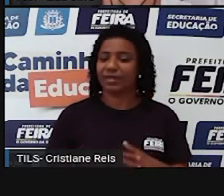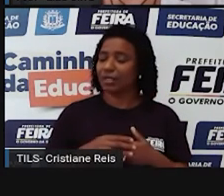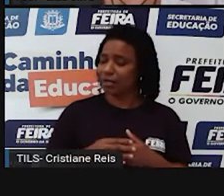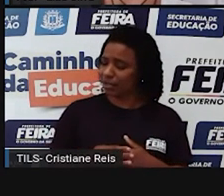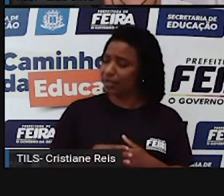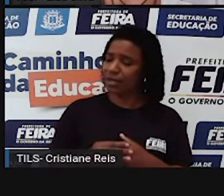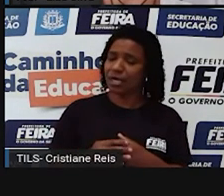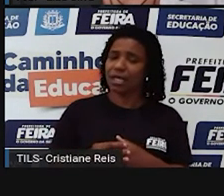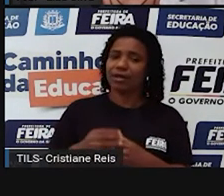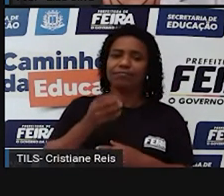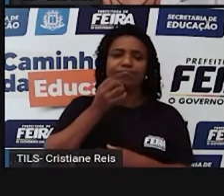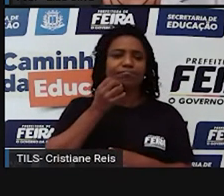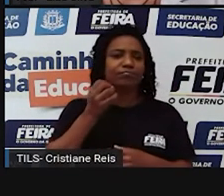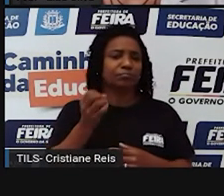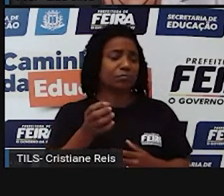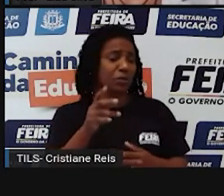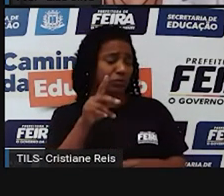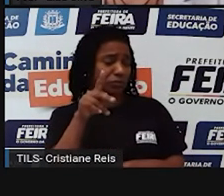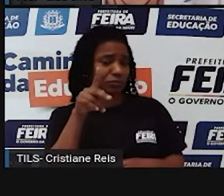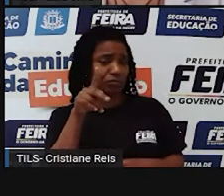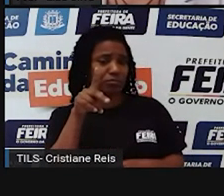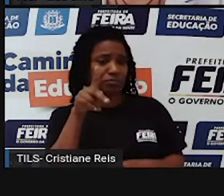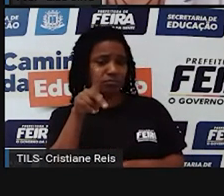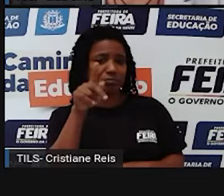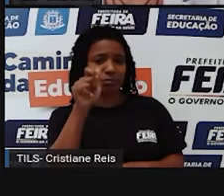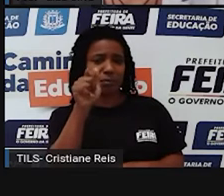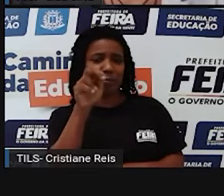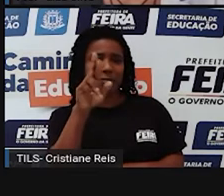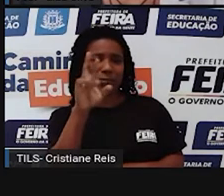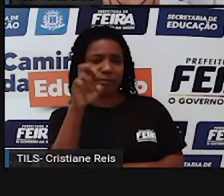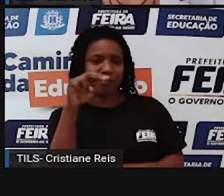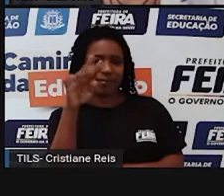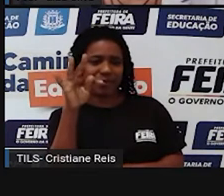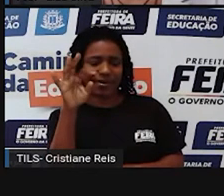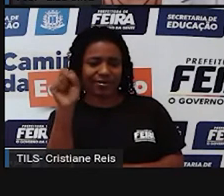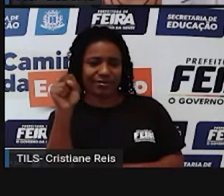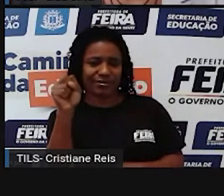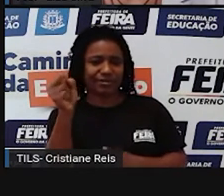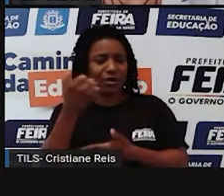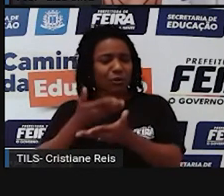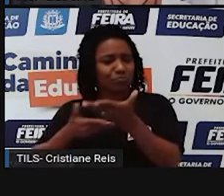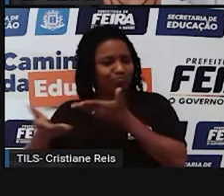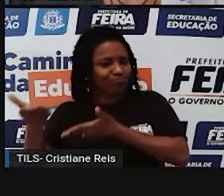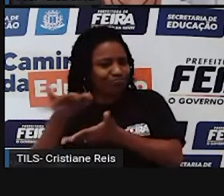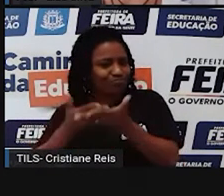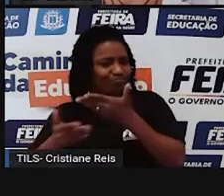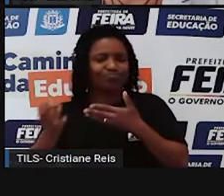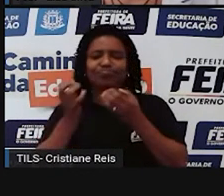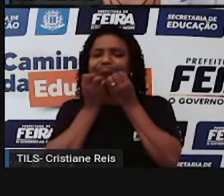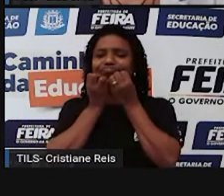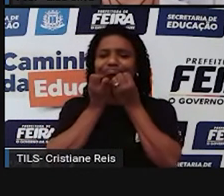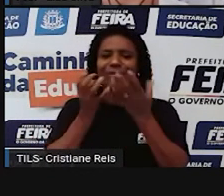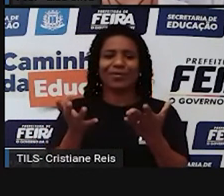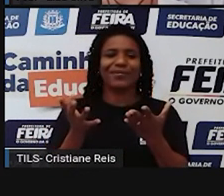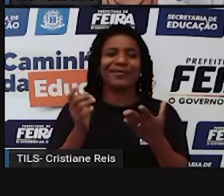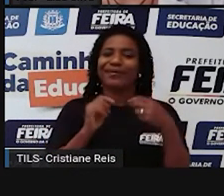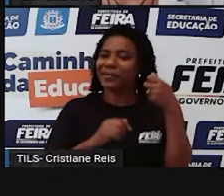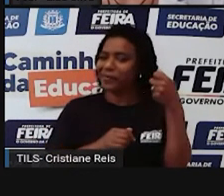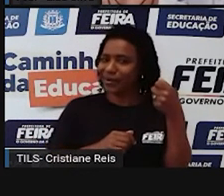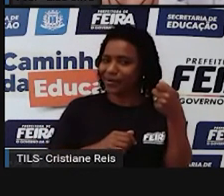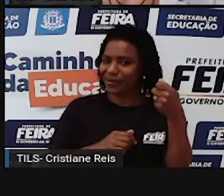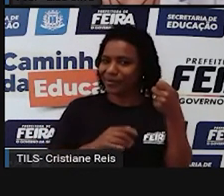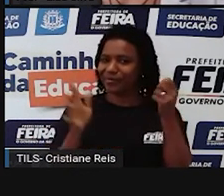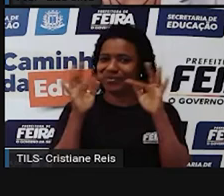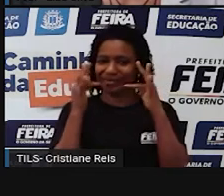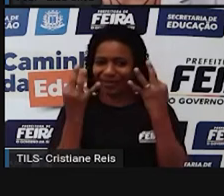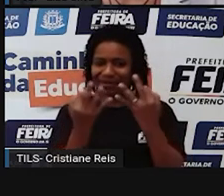relacionamento com meus parents Será que eu tenho um bom relacionamento com meus parentes com meus amigos ou com meus pais